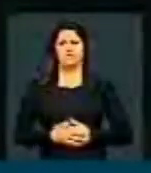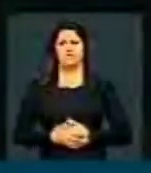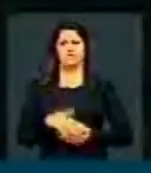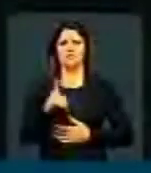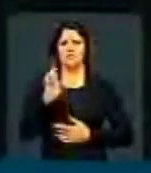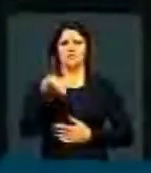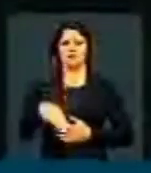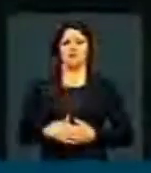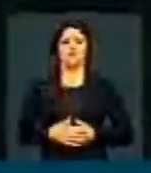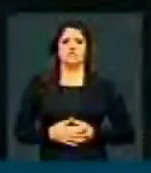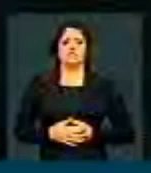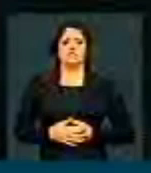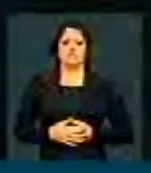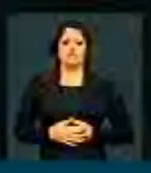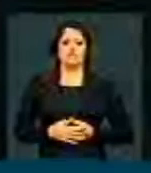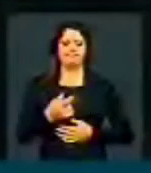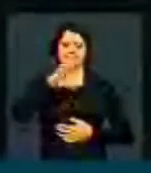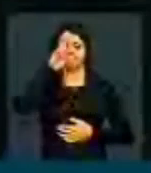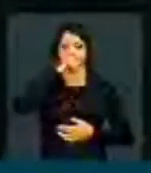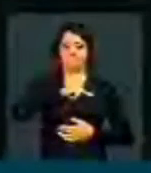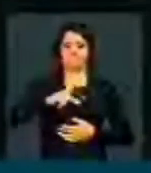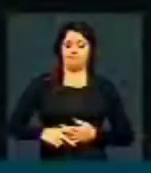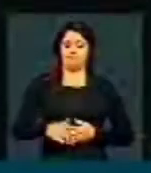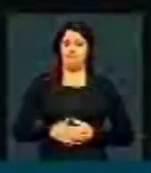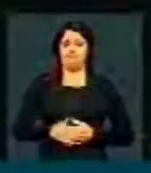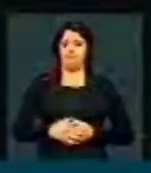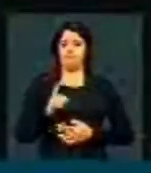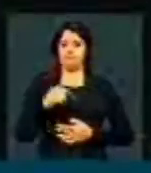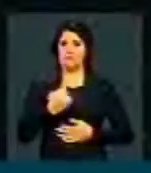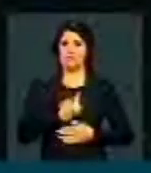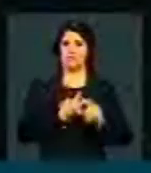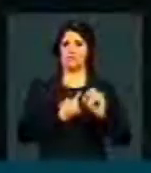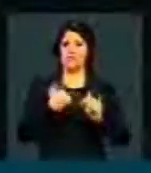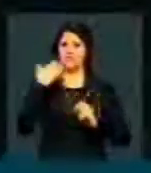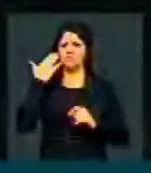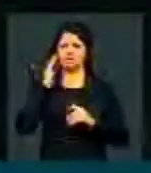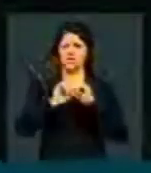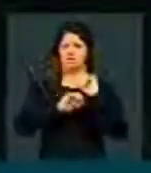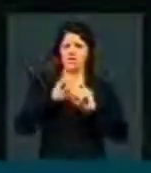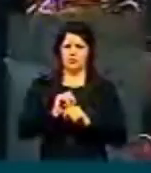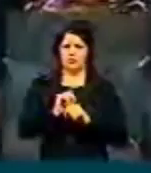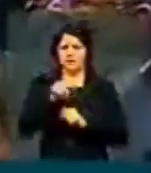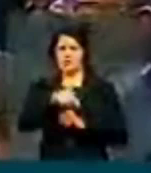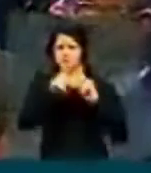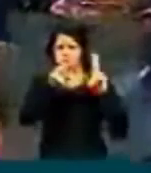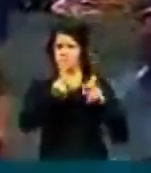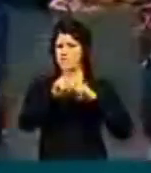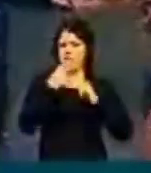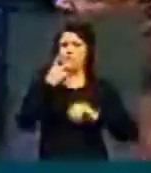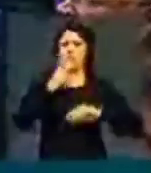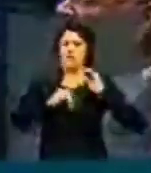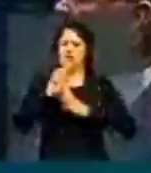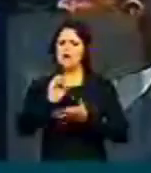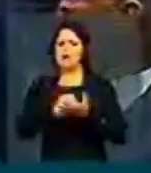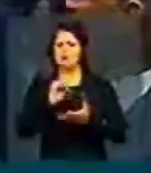Democratas. Senhor presidente, nós entendemos que essa questão ainda